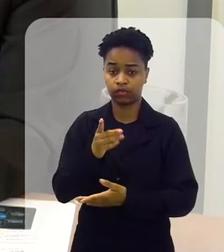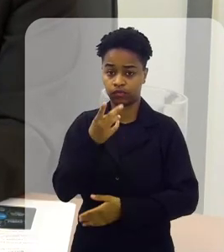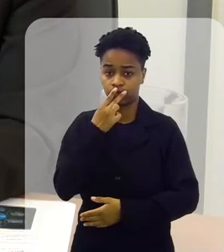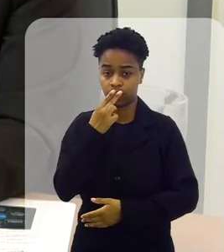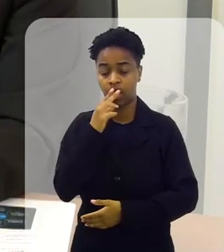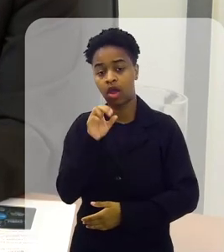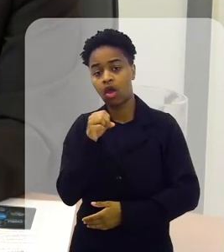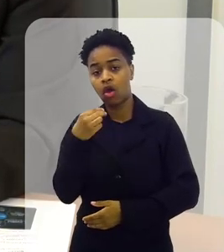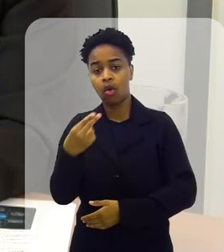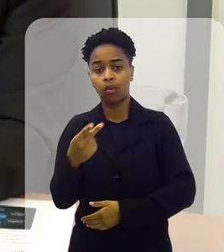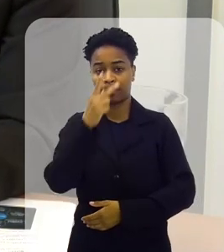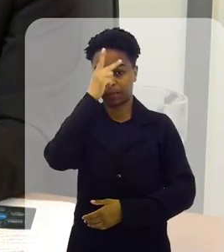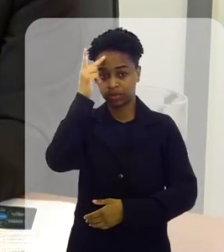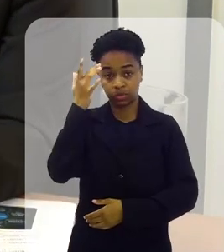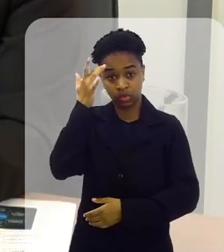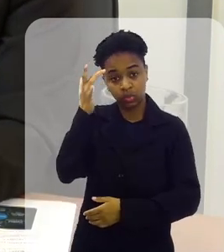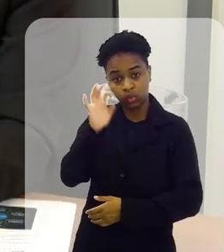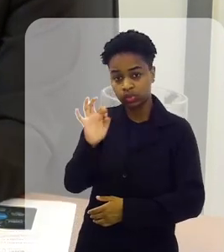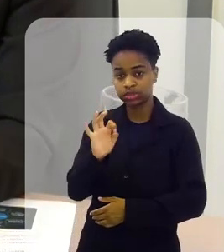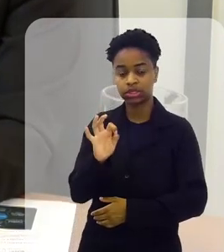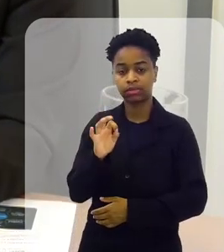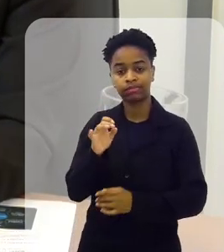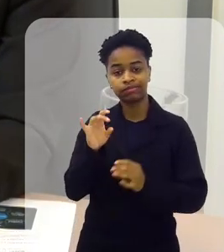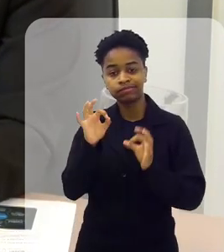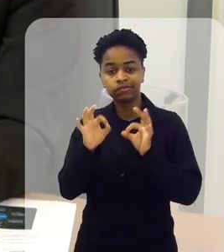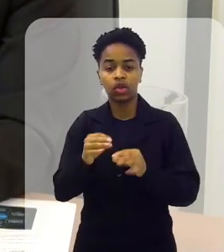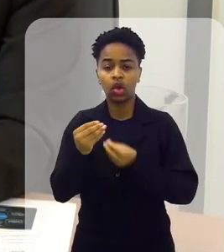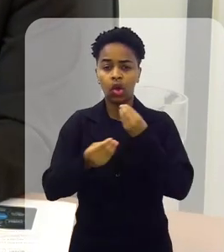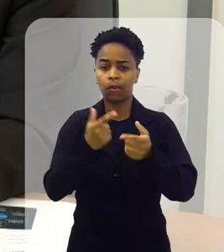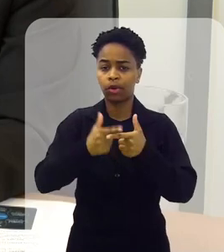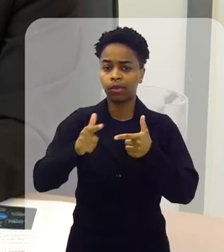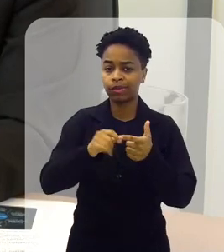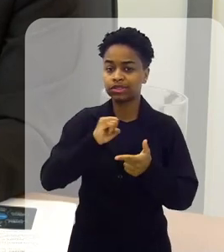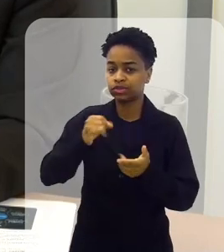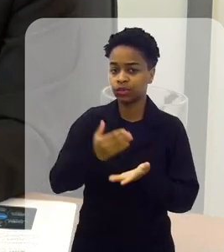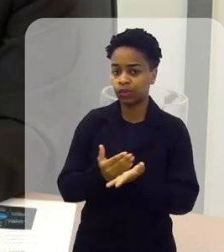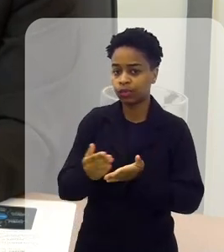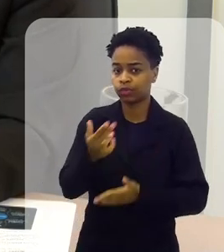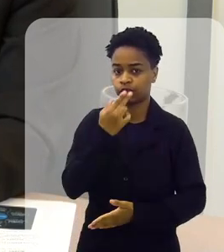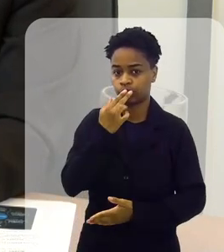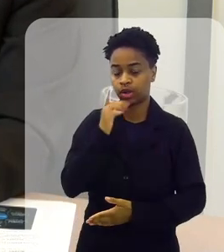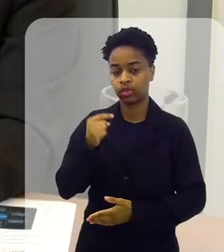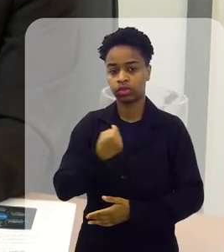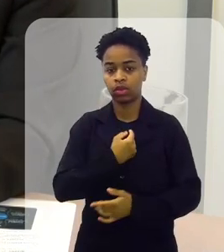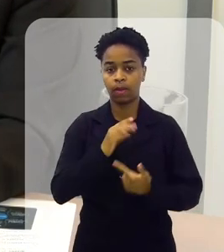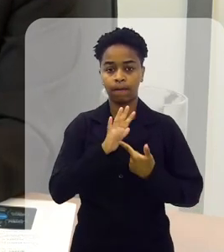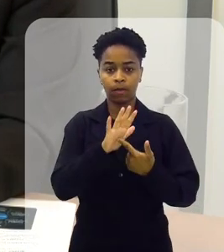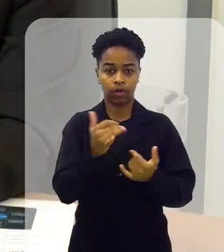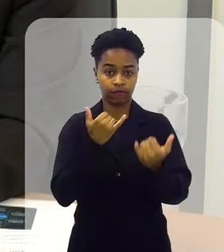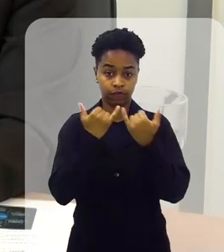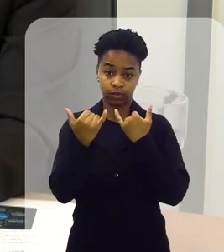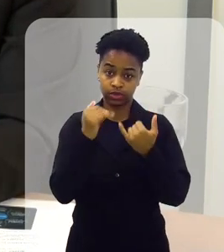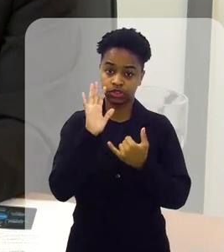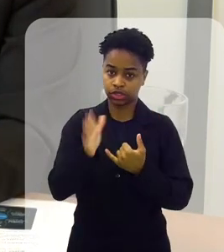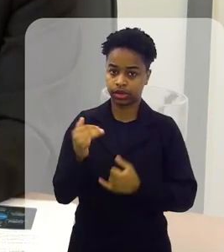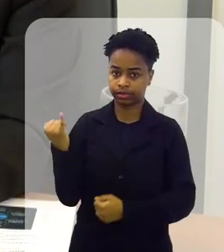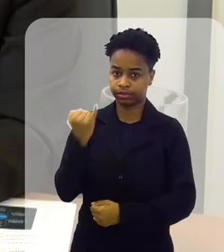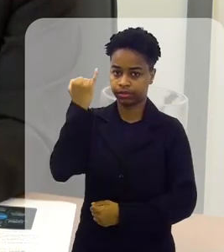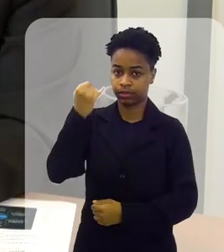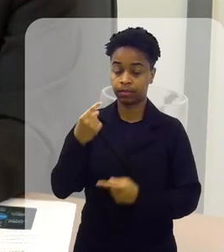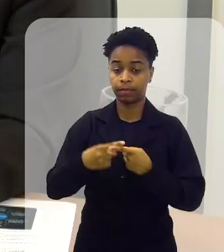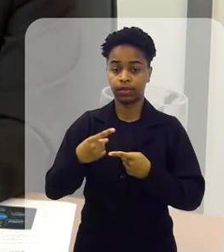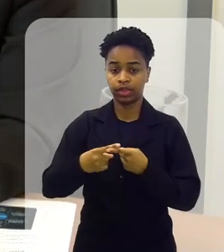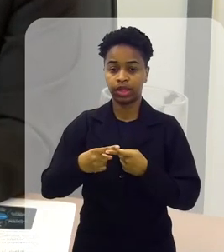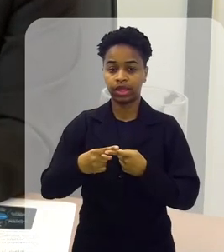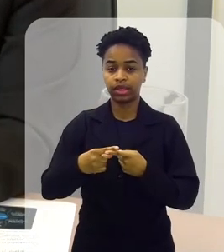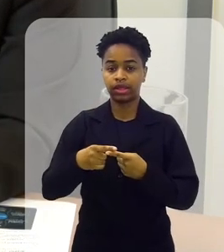ou aqueles que não sabem direito qual que é o problema de começar a fumar, a gente trazer essa informação, né? Já vale muito, né?